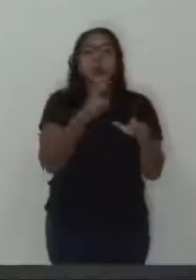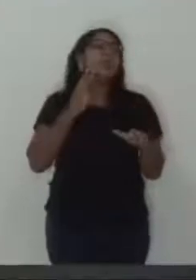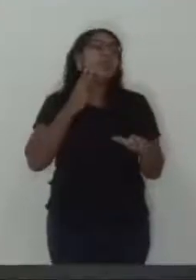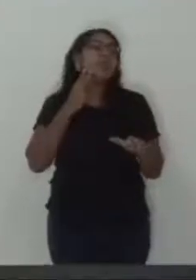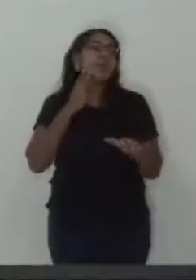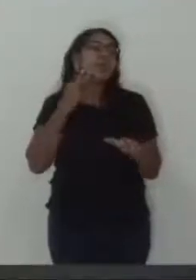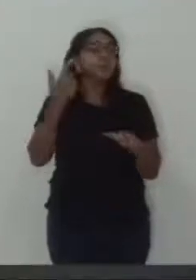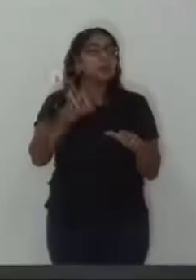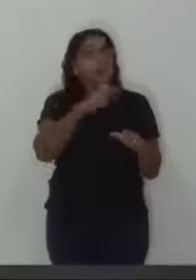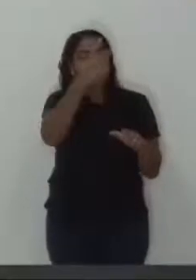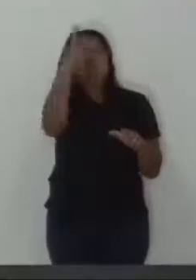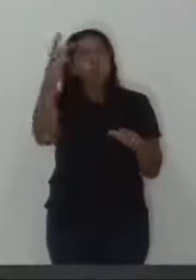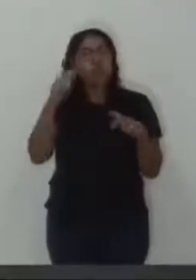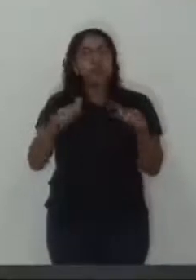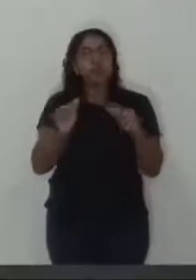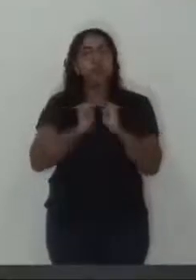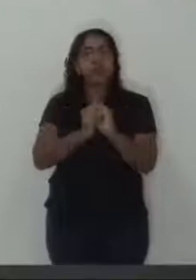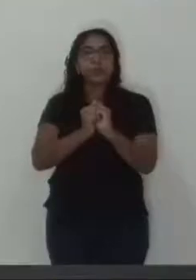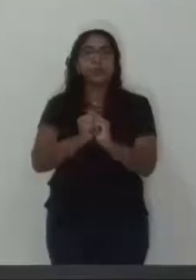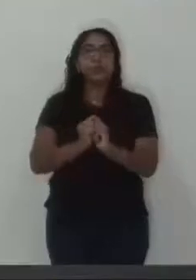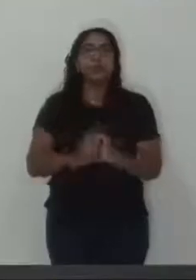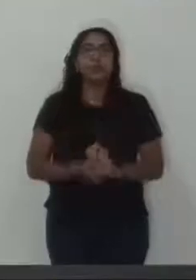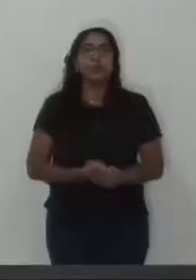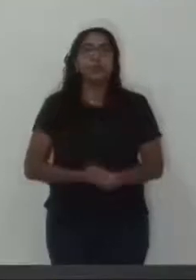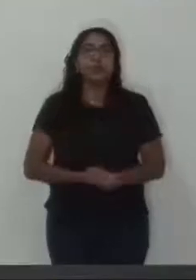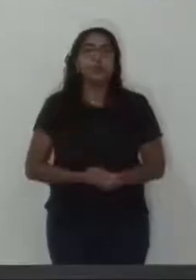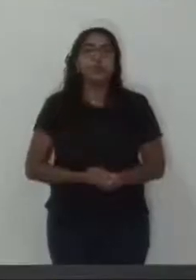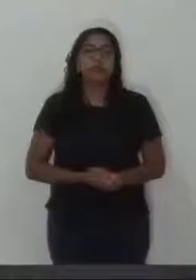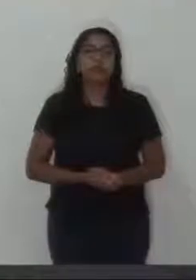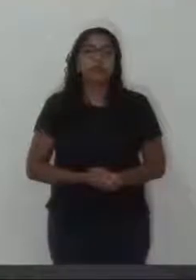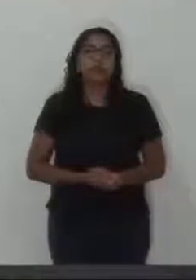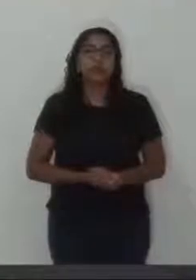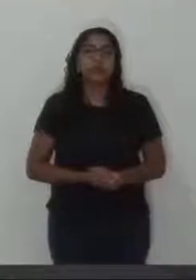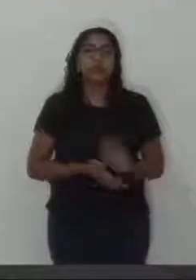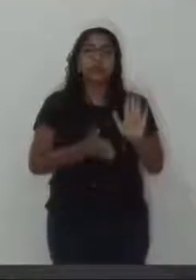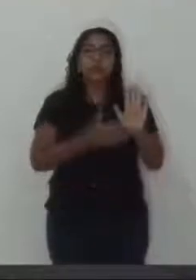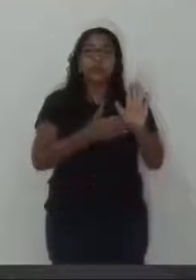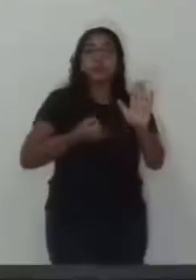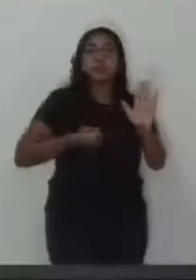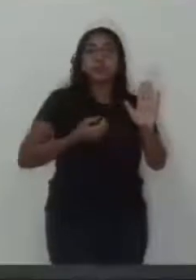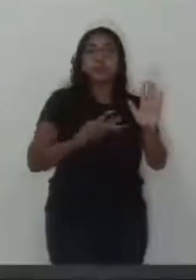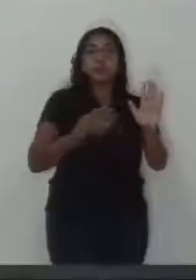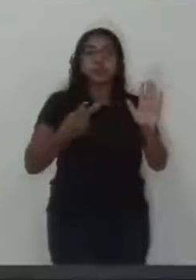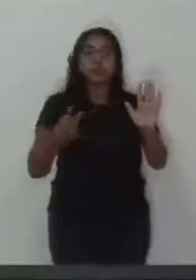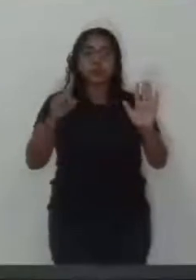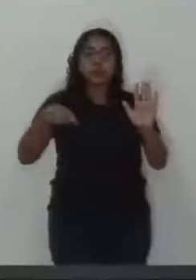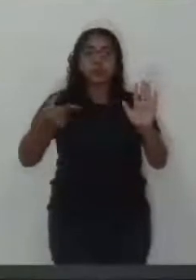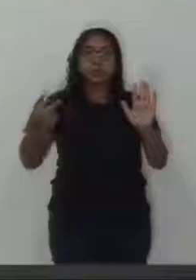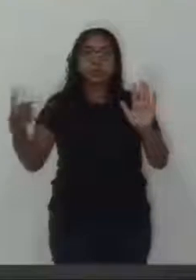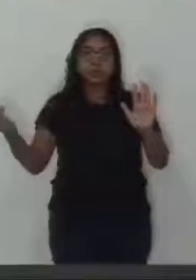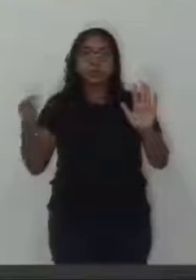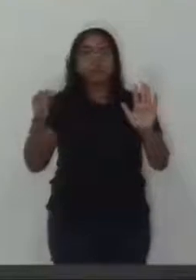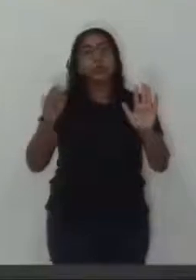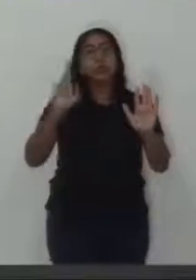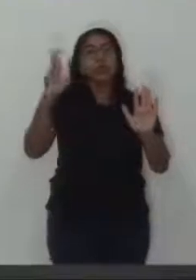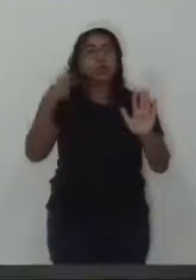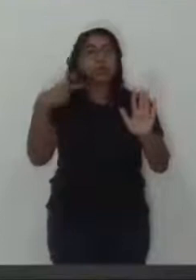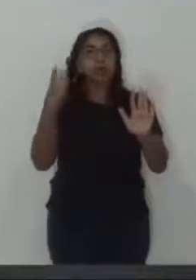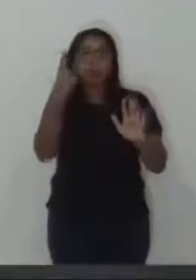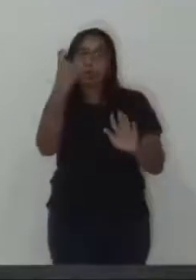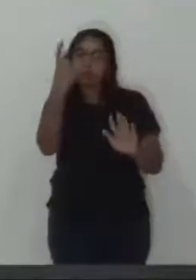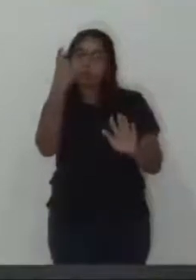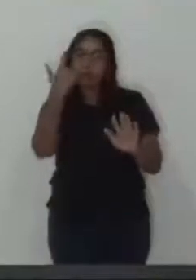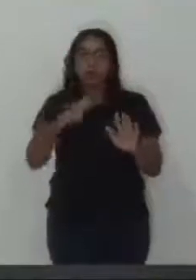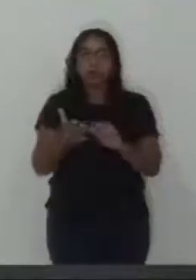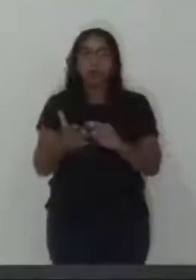extensivo aos organizadores e demais integrantes envolvidos no evento. Moção número 42 de 2020, de Autoria Vereador Marcos Ferraz, subscrito por